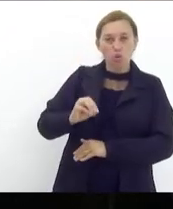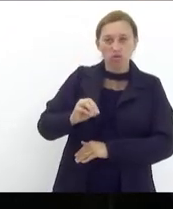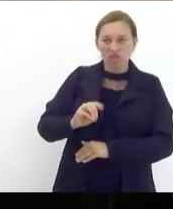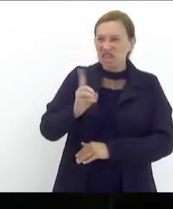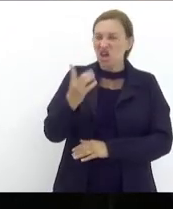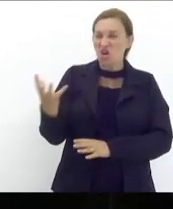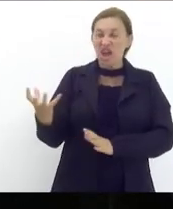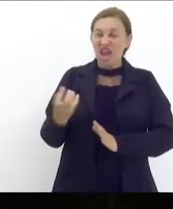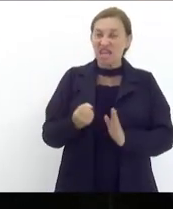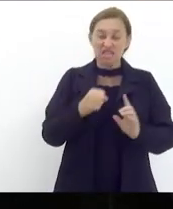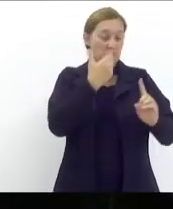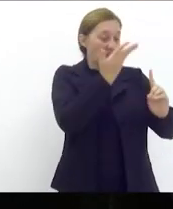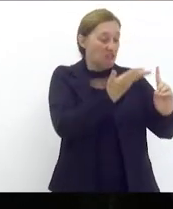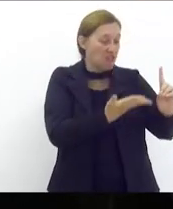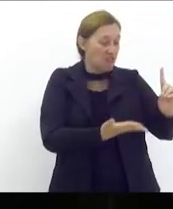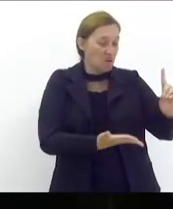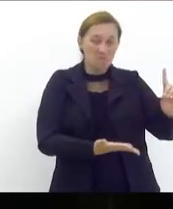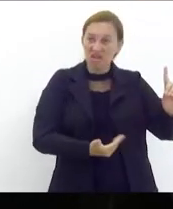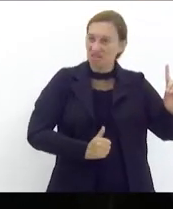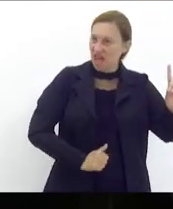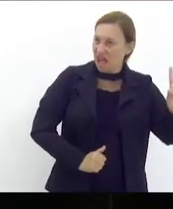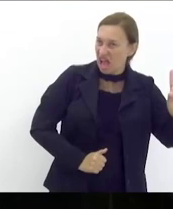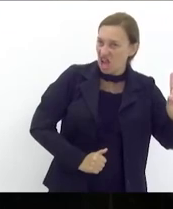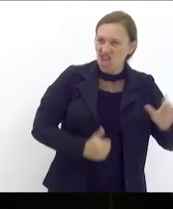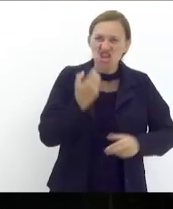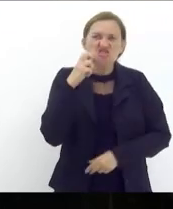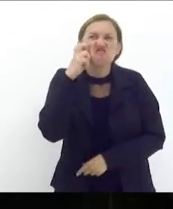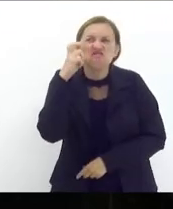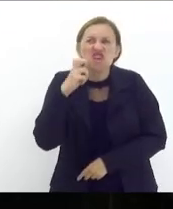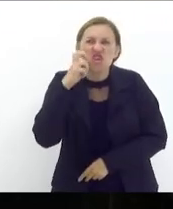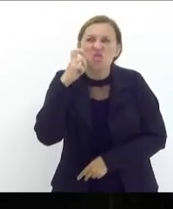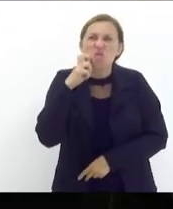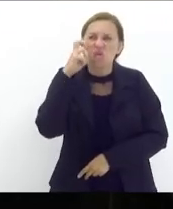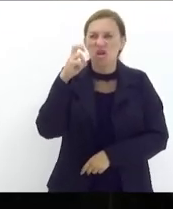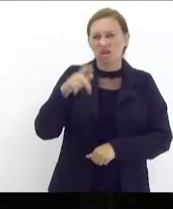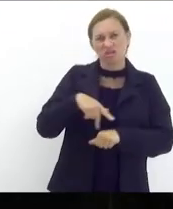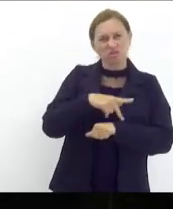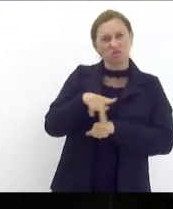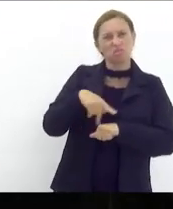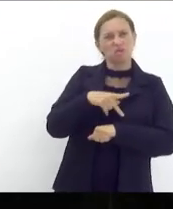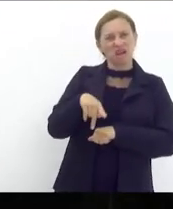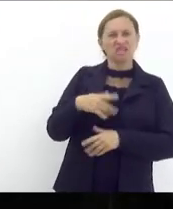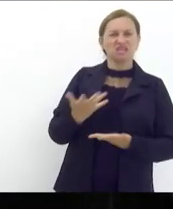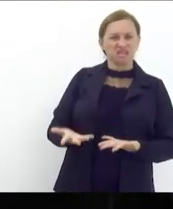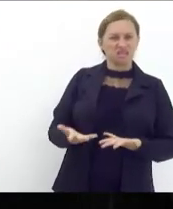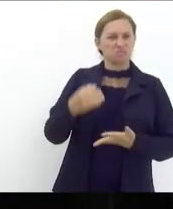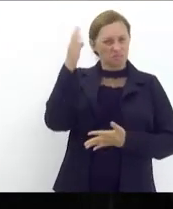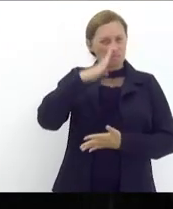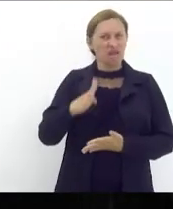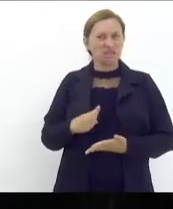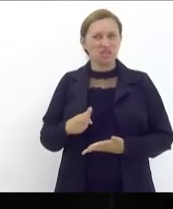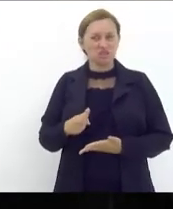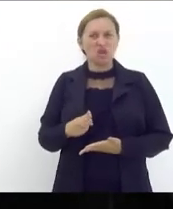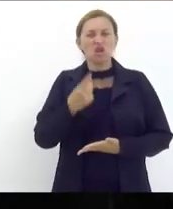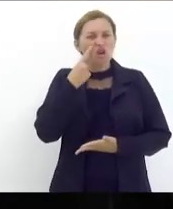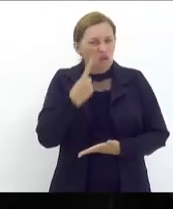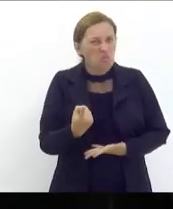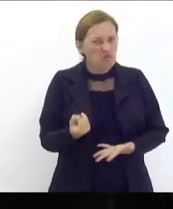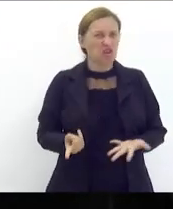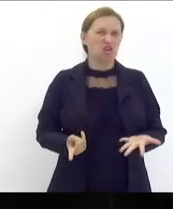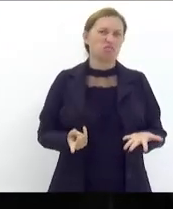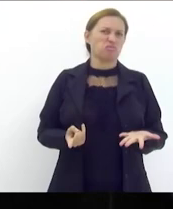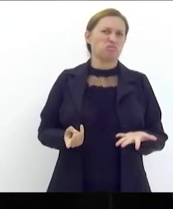receber um tapete vermelho envergonhando esse país que é isso que nós estamos vendo